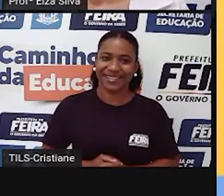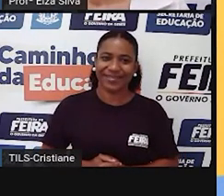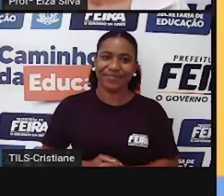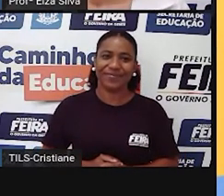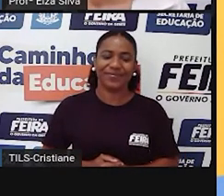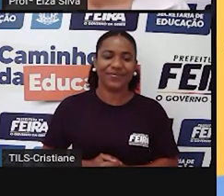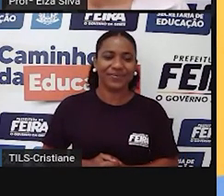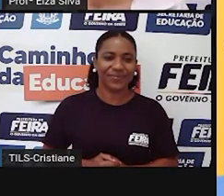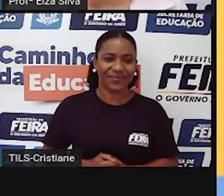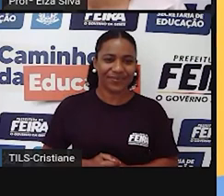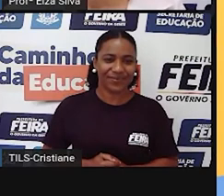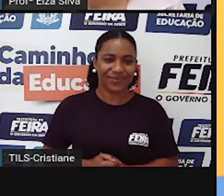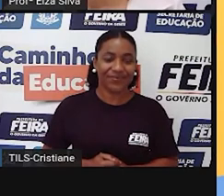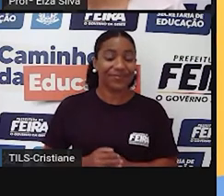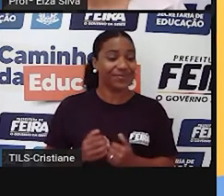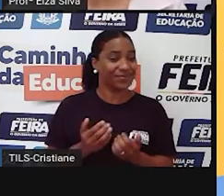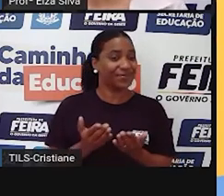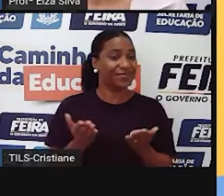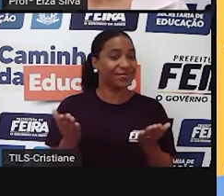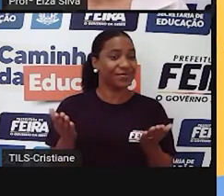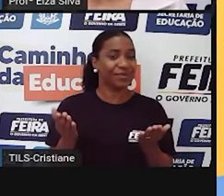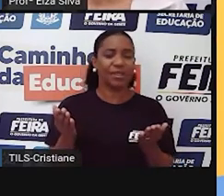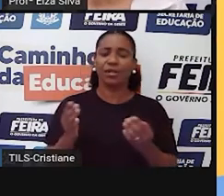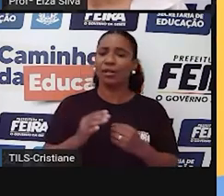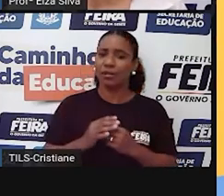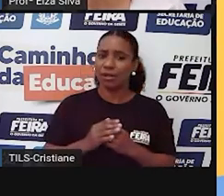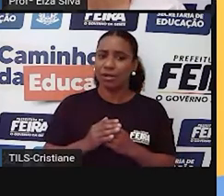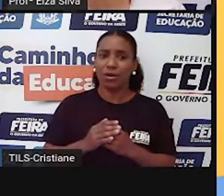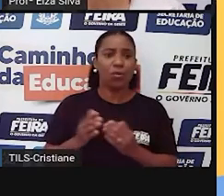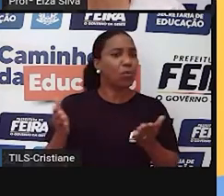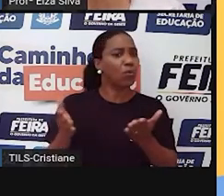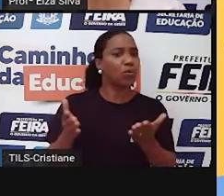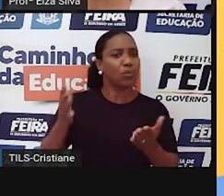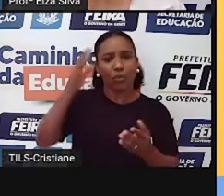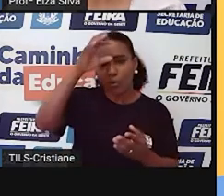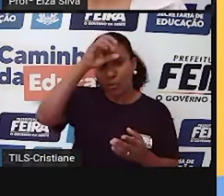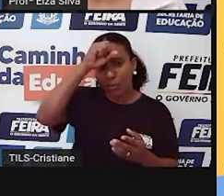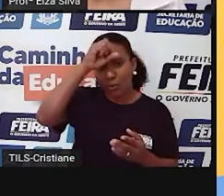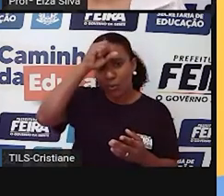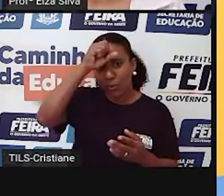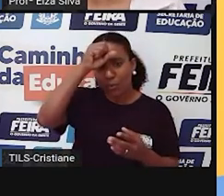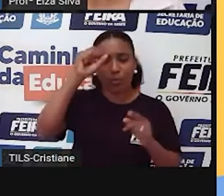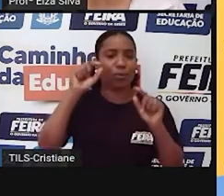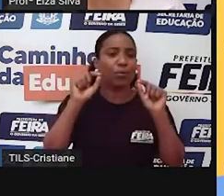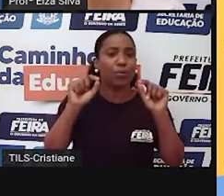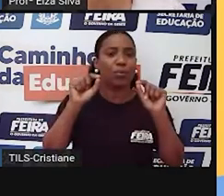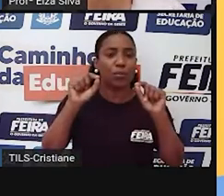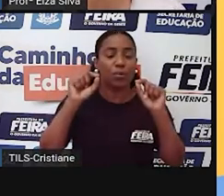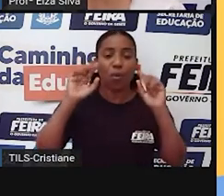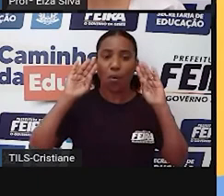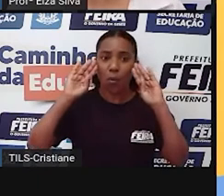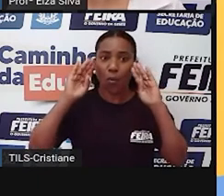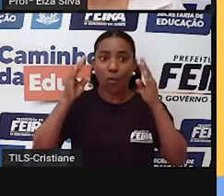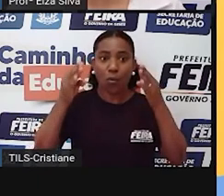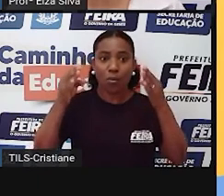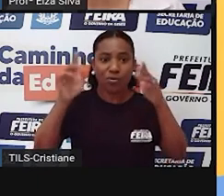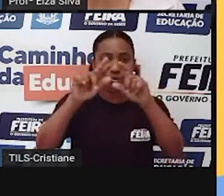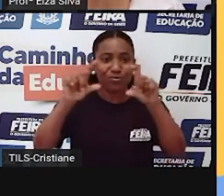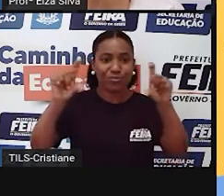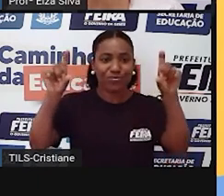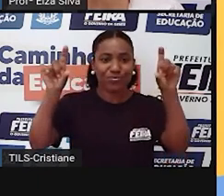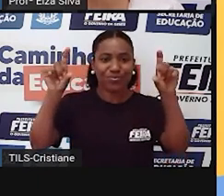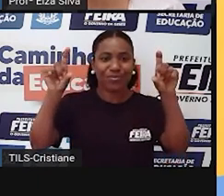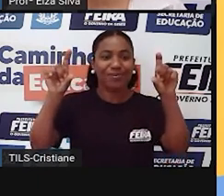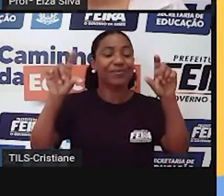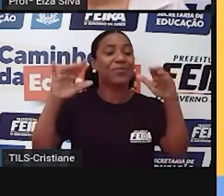fora de ligão e durante o vídeo, o é que nós vamos aprender hoje? Qual vai ser o foco de nossa aula dentro desse tema